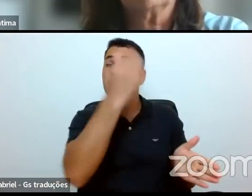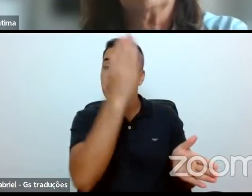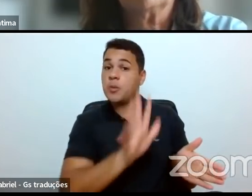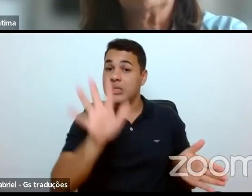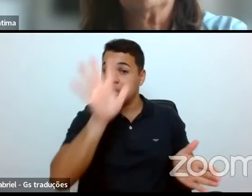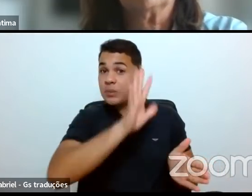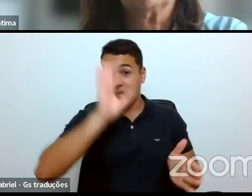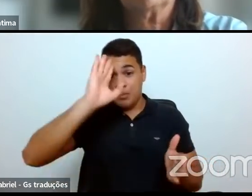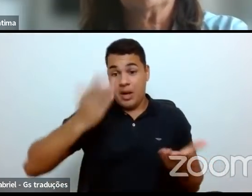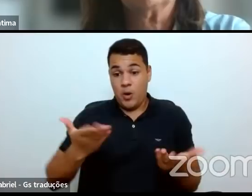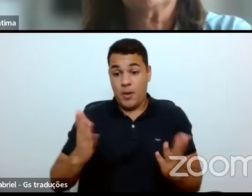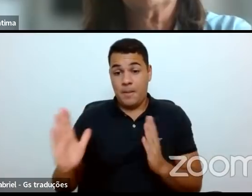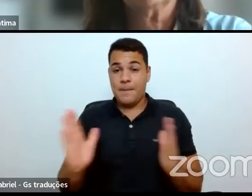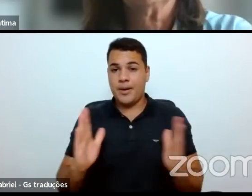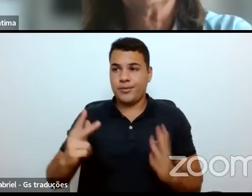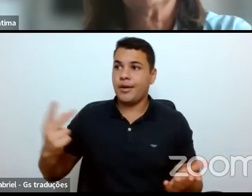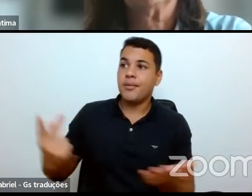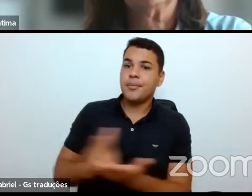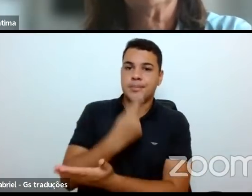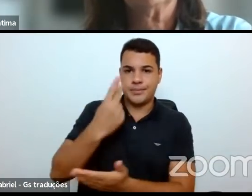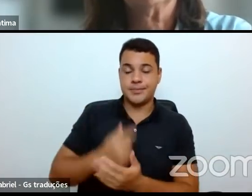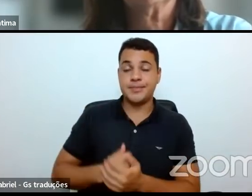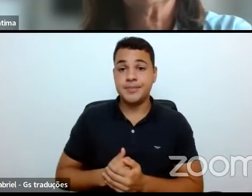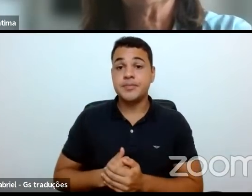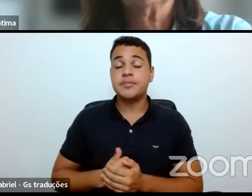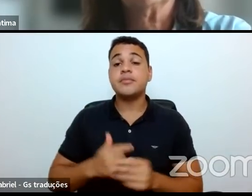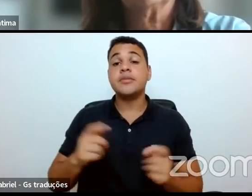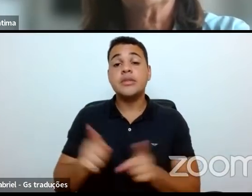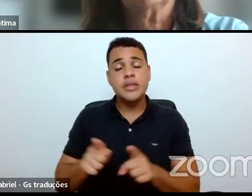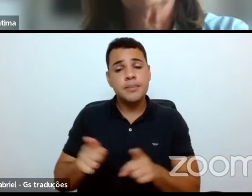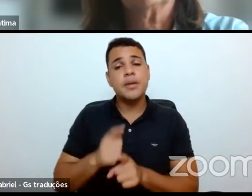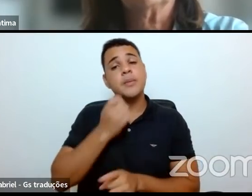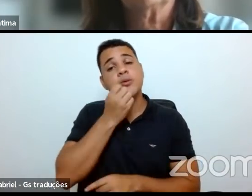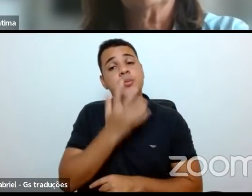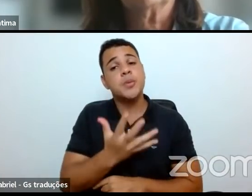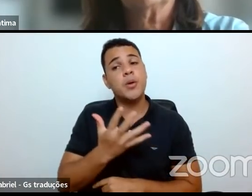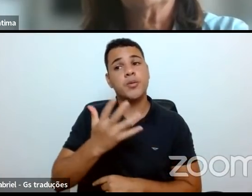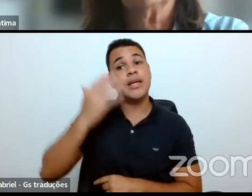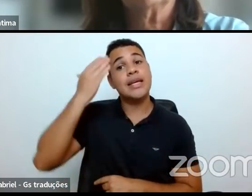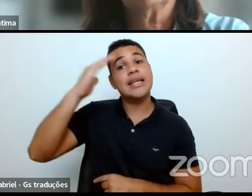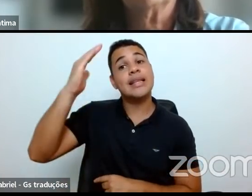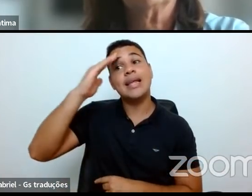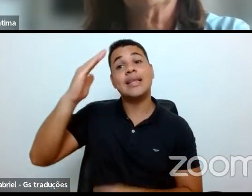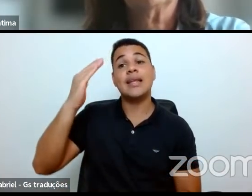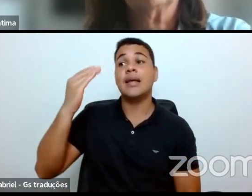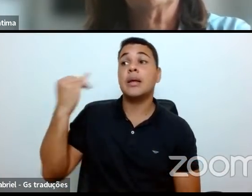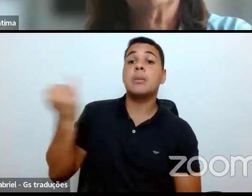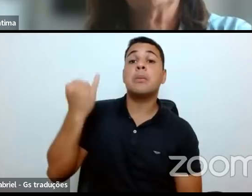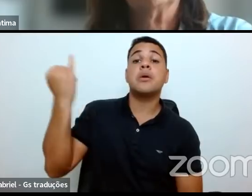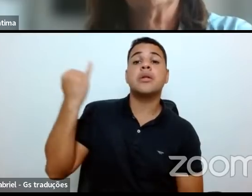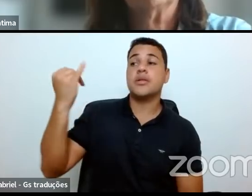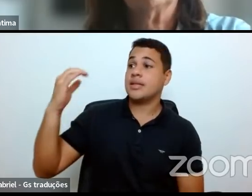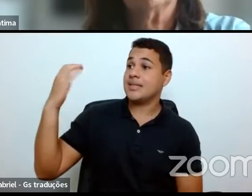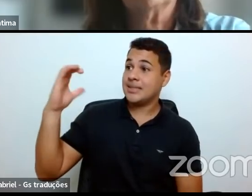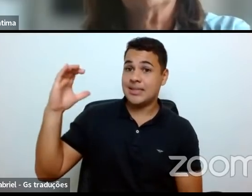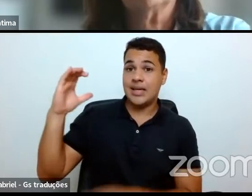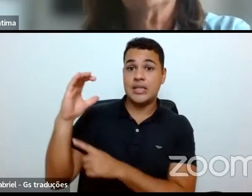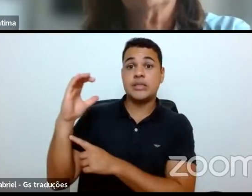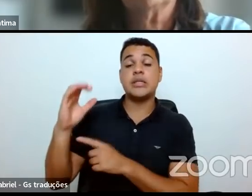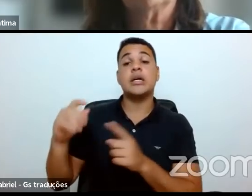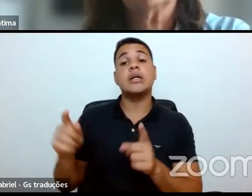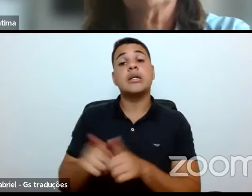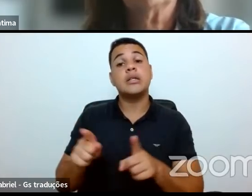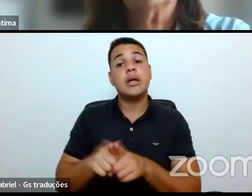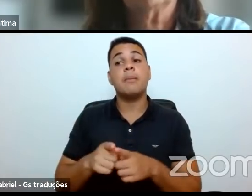Isso é muito importante, entender a importância da ciência na vida e como parte